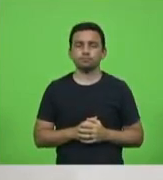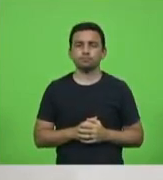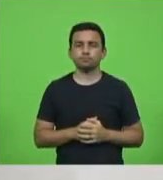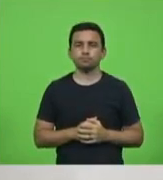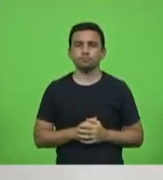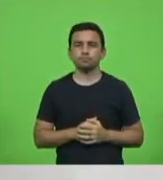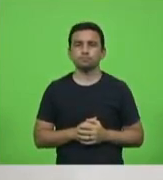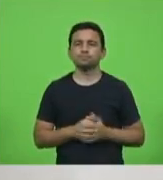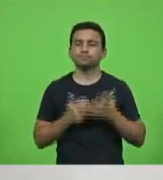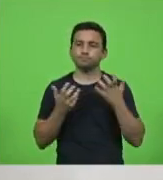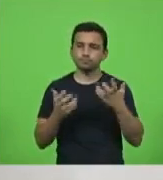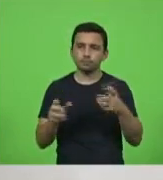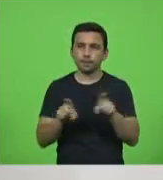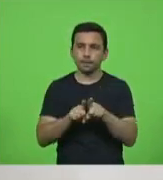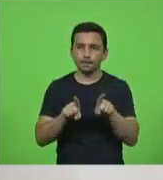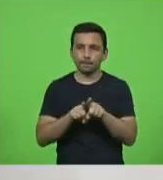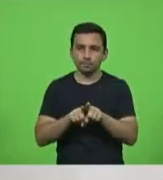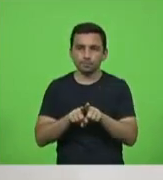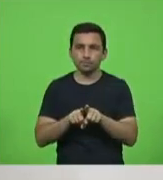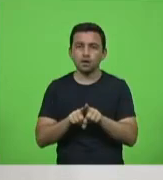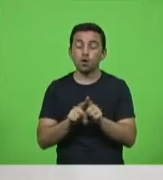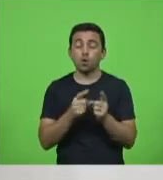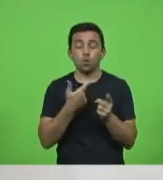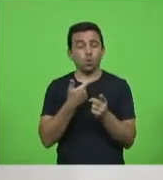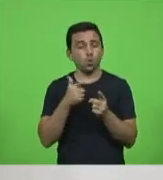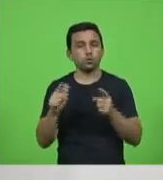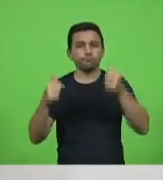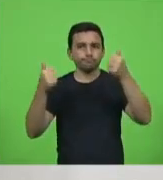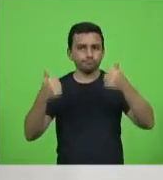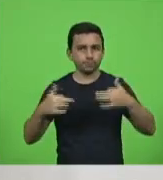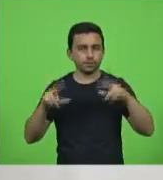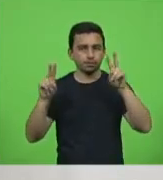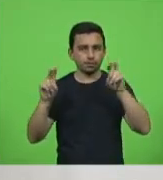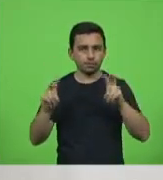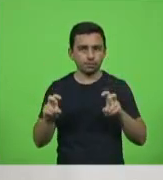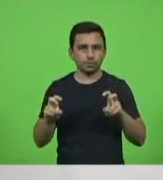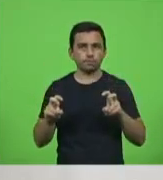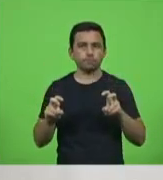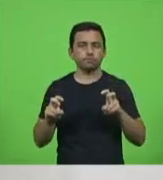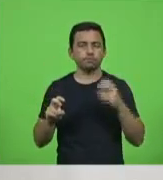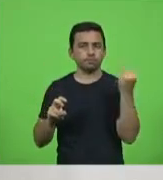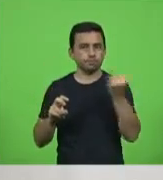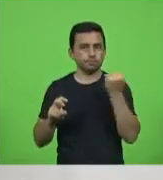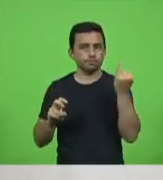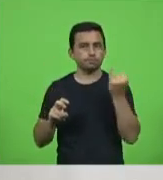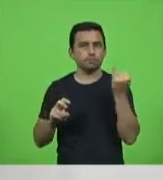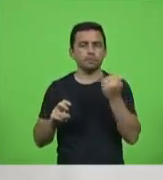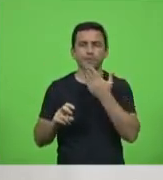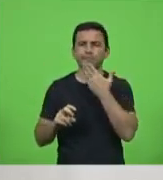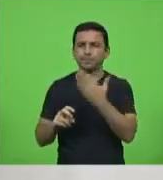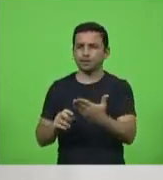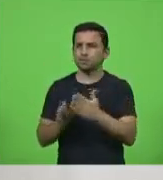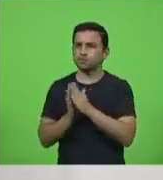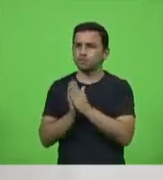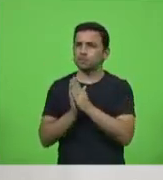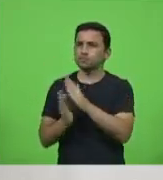quero aqui também fazer outras ponderações que acho muito importantes nessa data. Eu rogo, senhor presidente, a Casa,